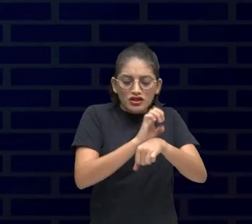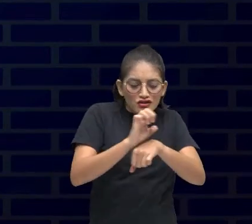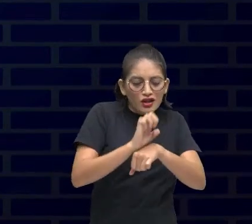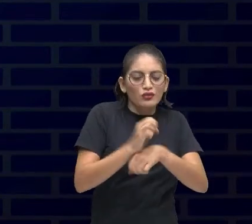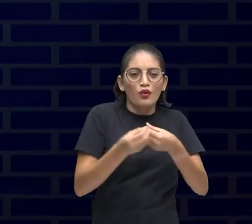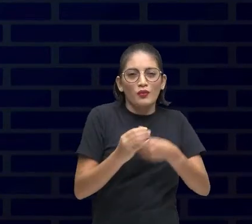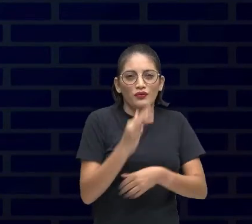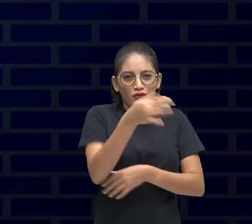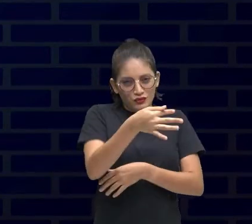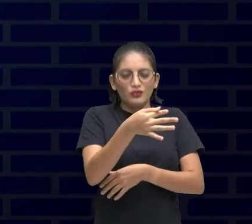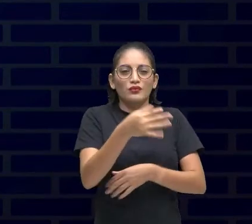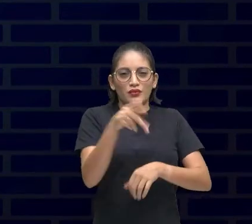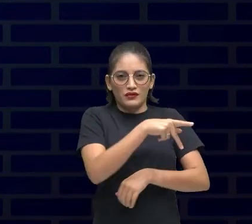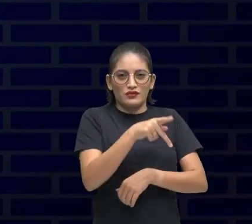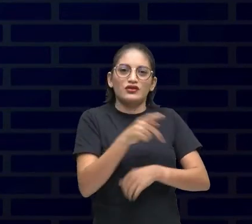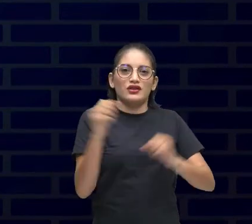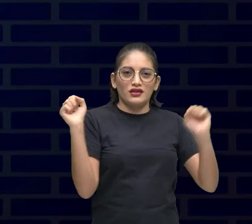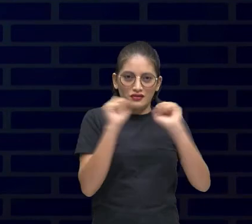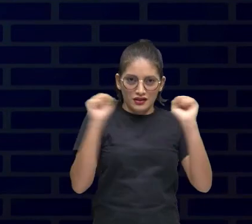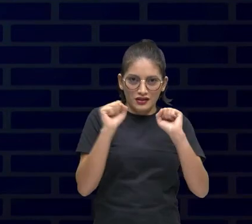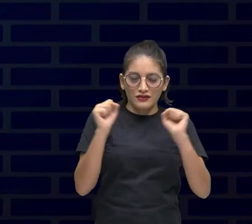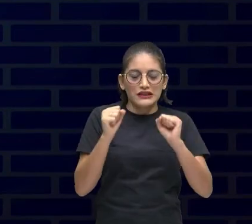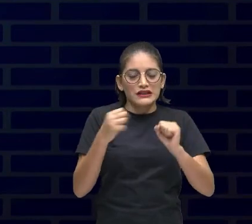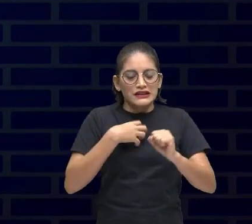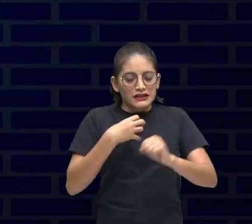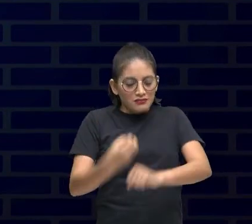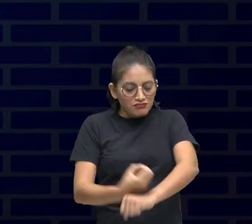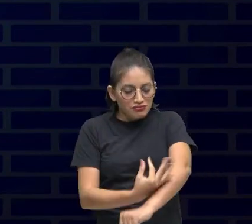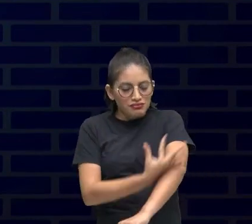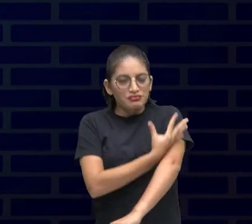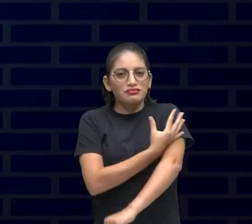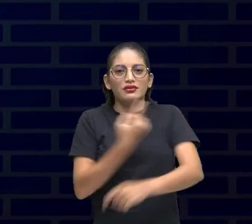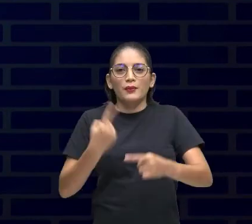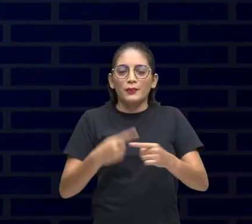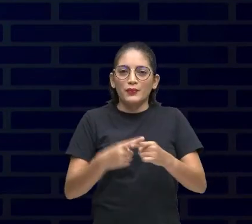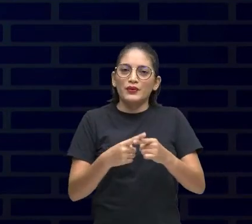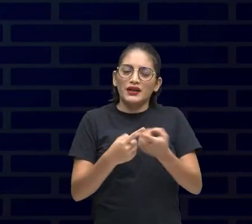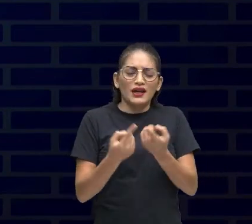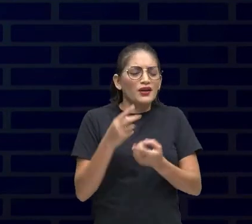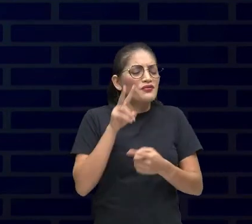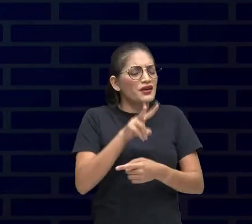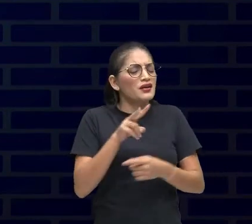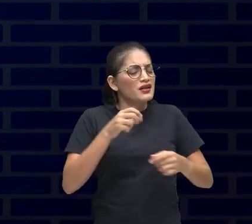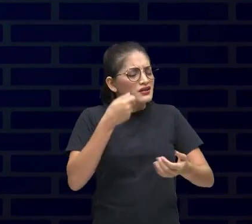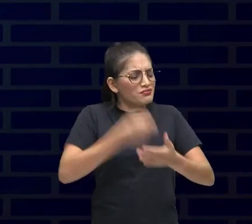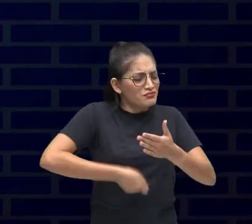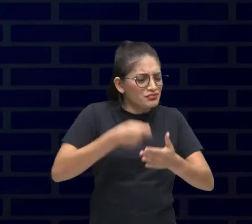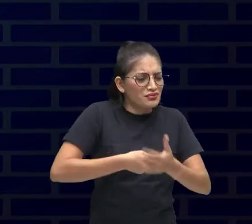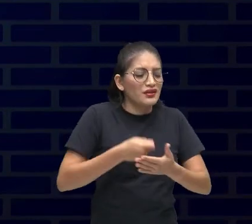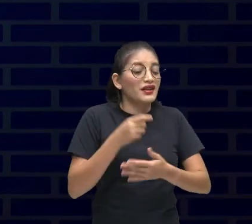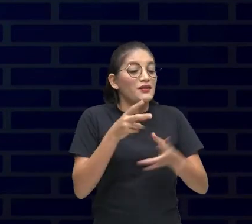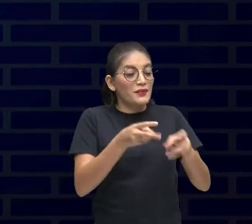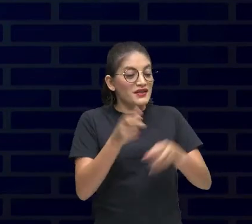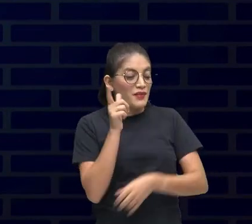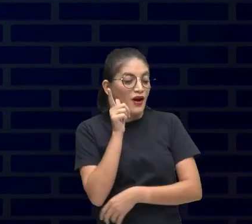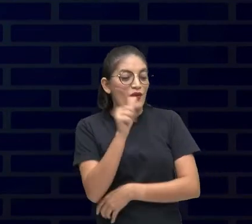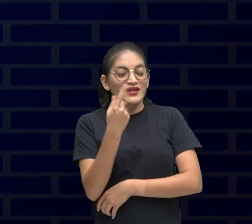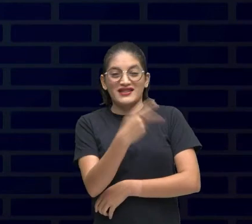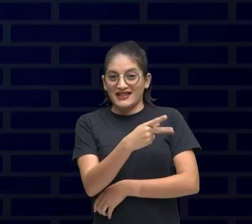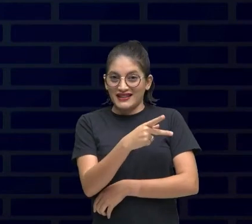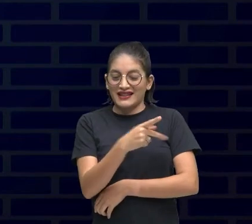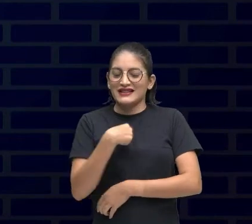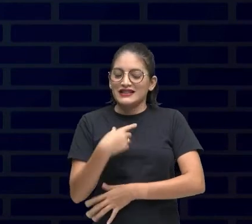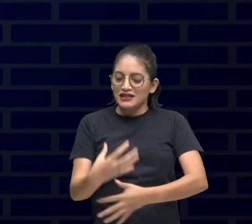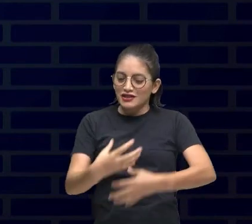educação física E isso me emocionou Pois eu vi a luta diária dele E vi a conquista dele E isso me